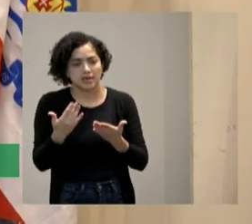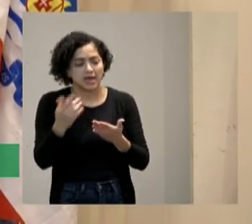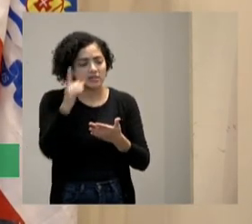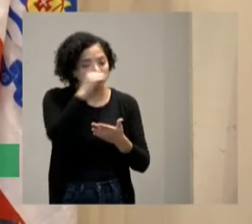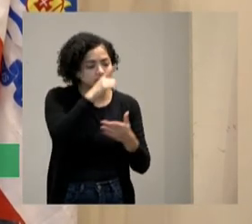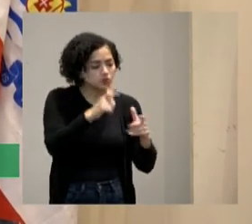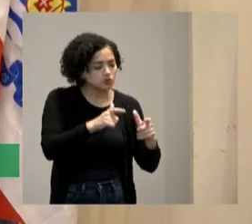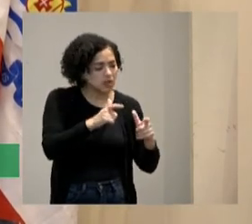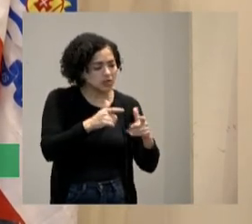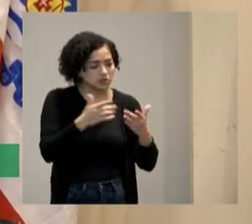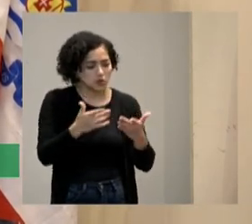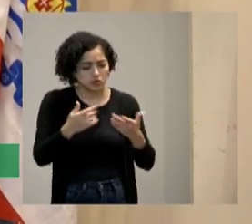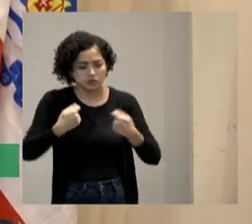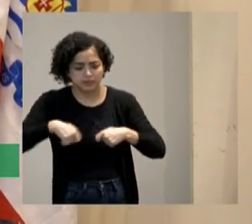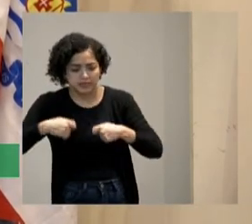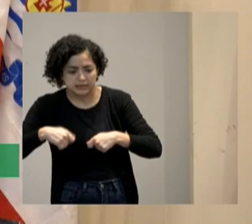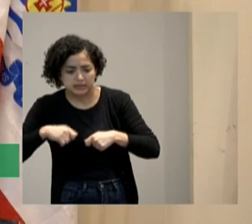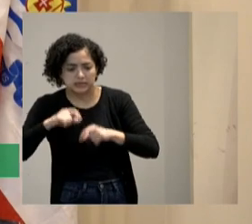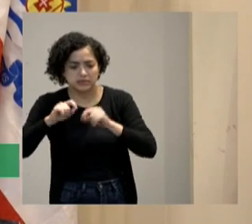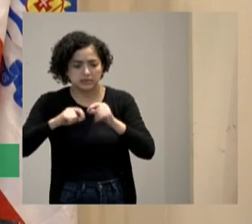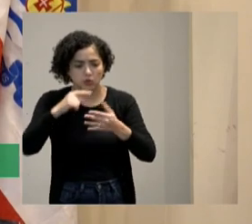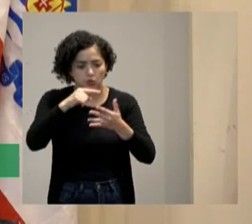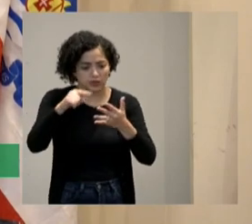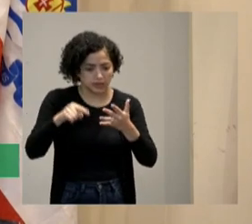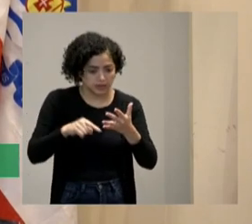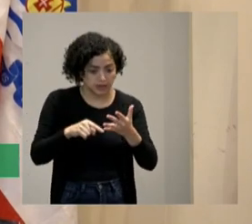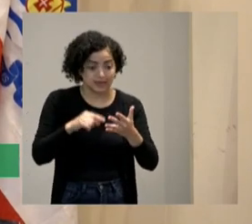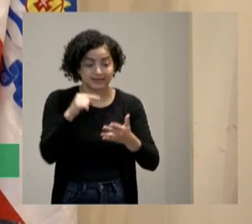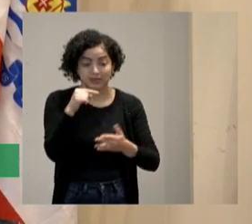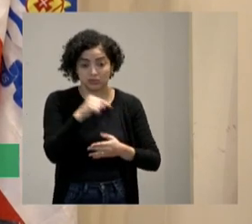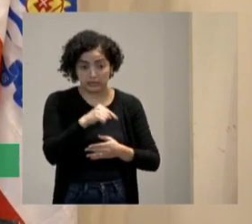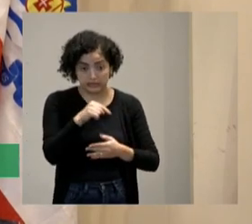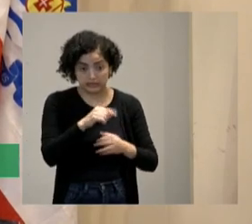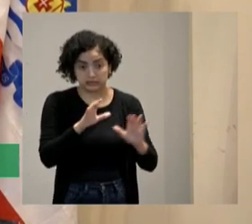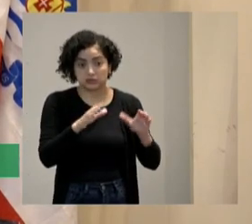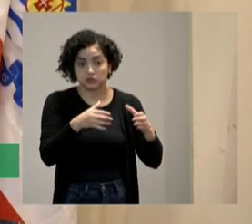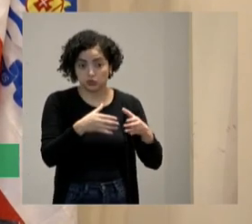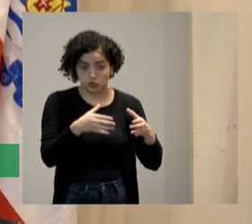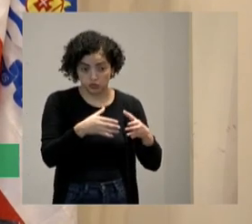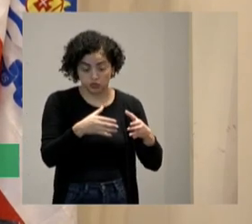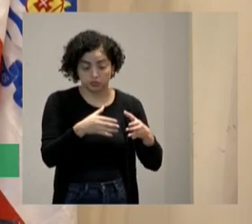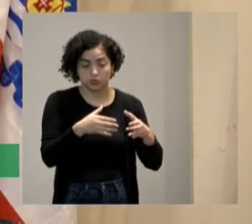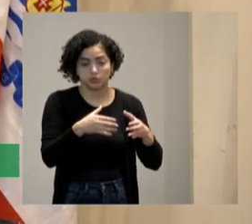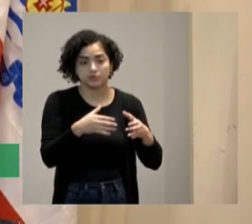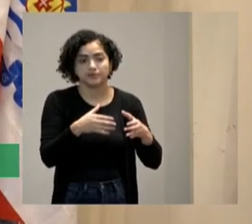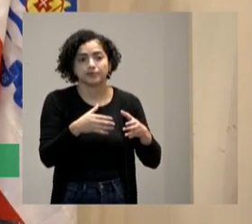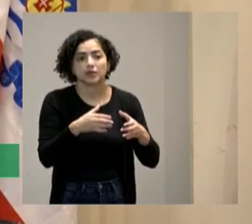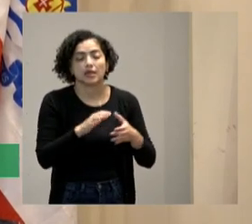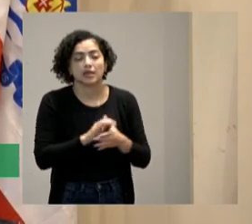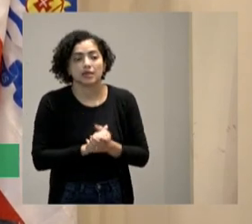dificuldade onde que a empresa precisa trabalhar e esse grupo multifuncional não necessariamente